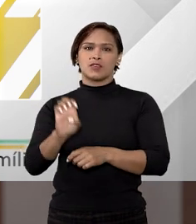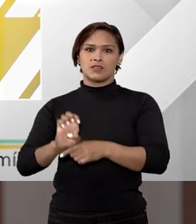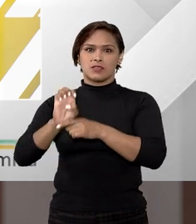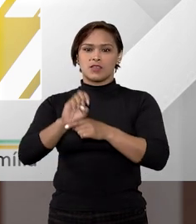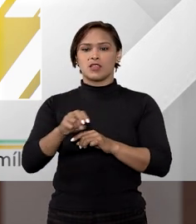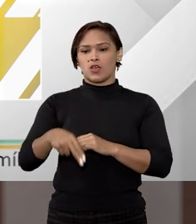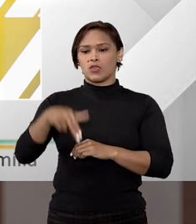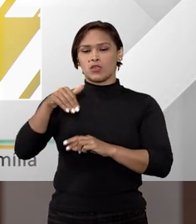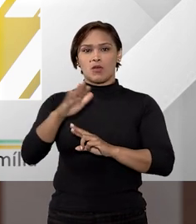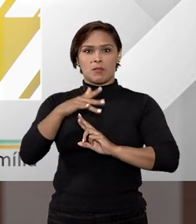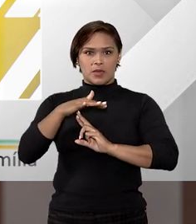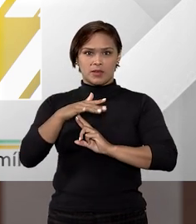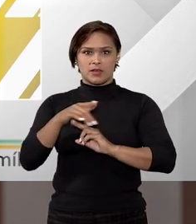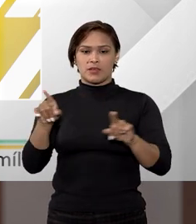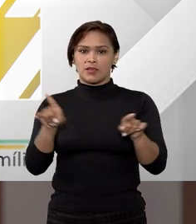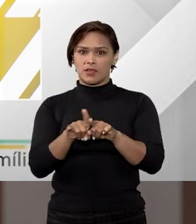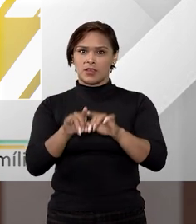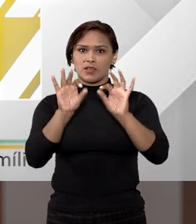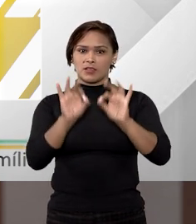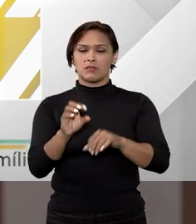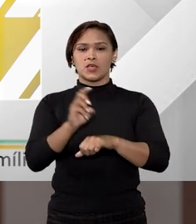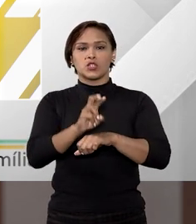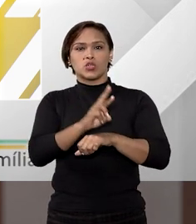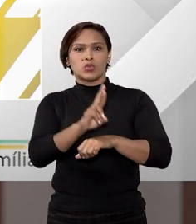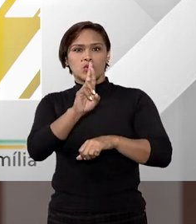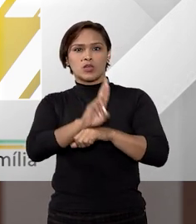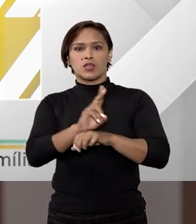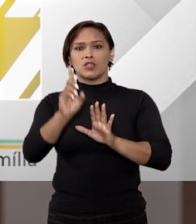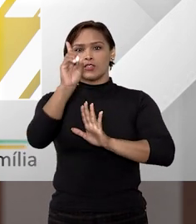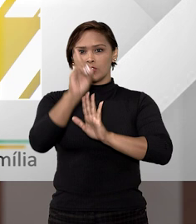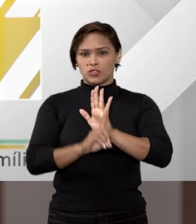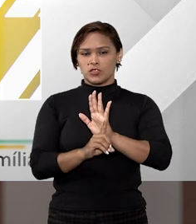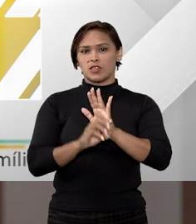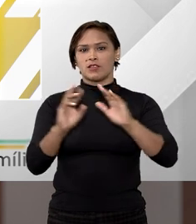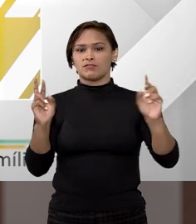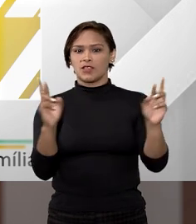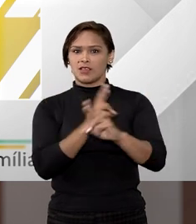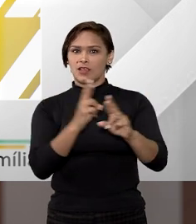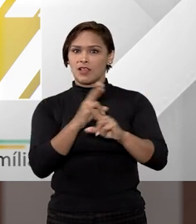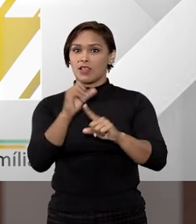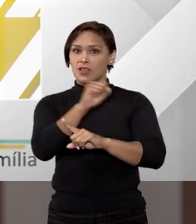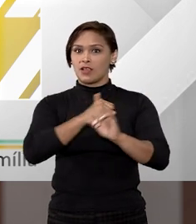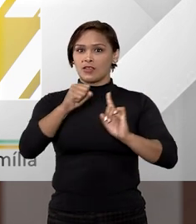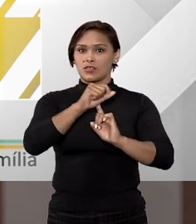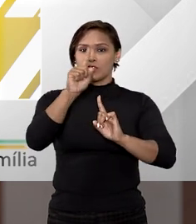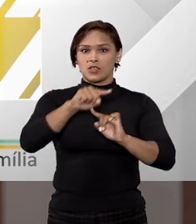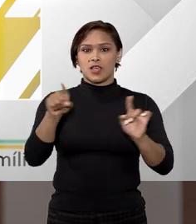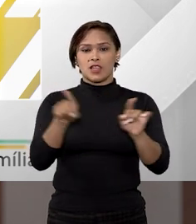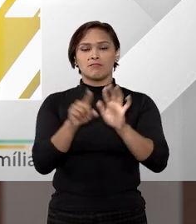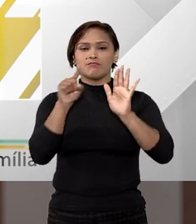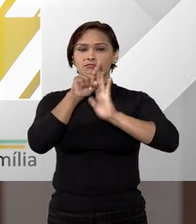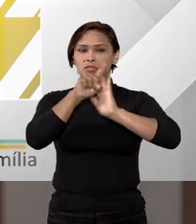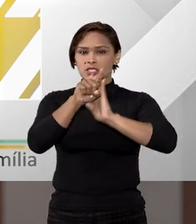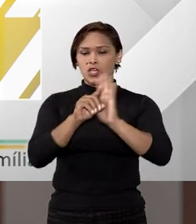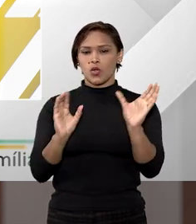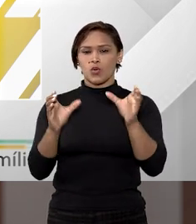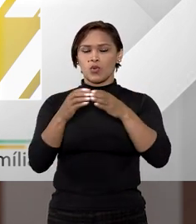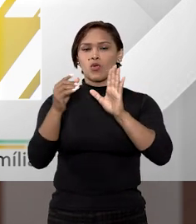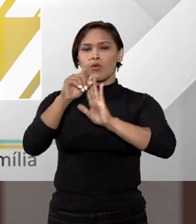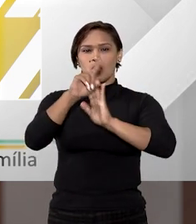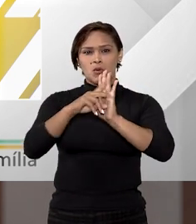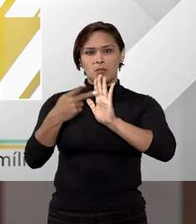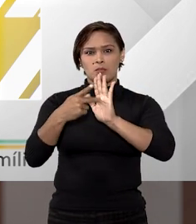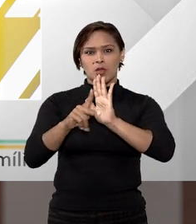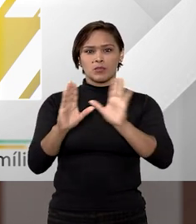Estadual do Norte do Paraná. Ele também é doutorando em Direito das Relações Sociais, além de pesquisador do grupo de